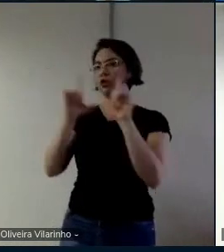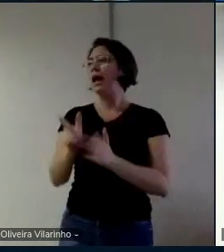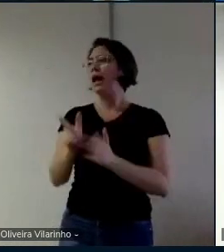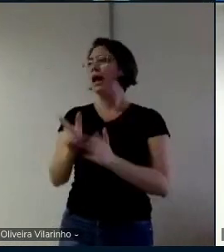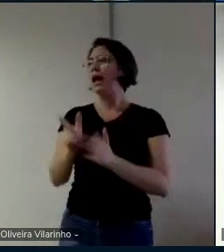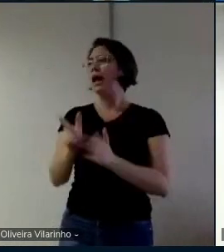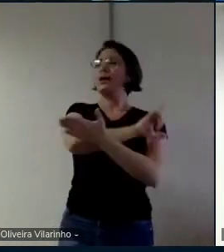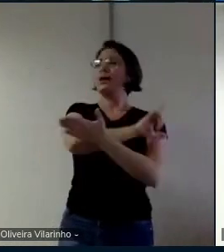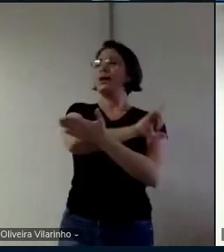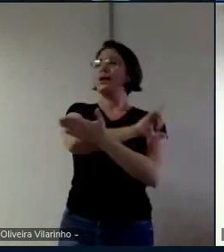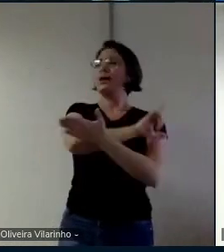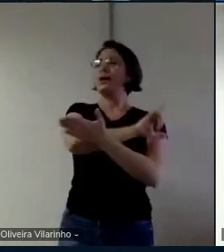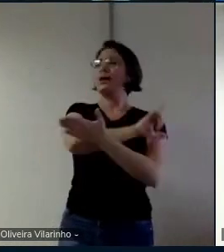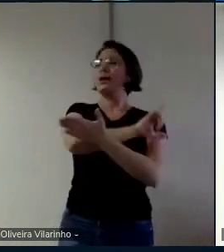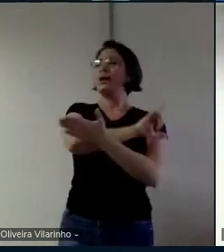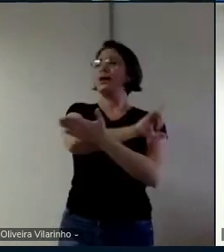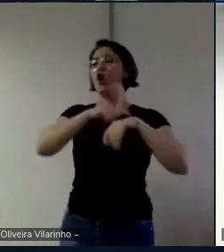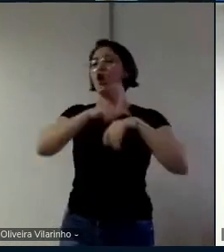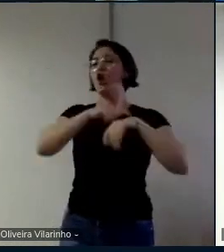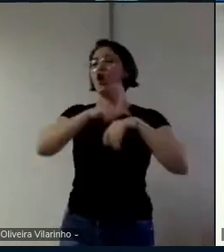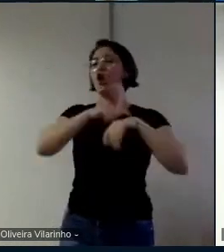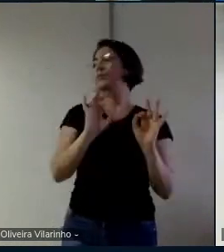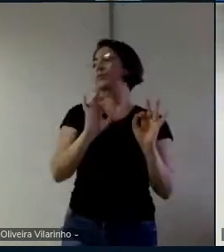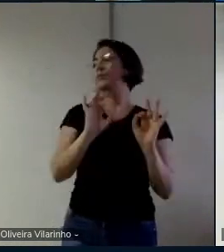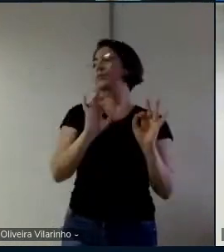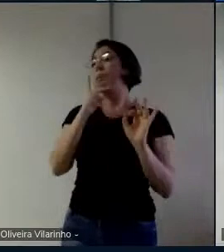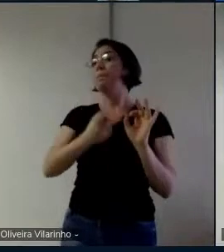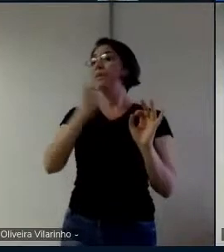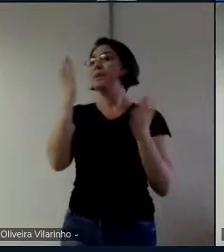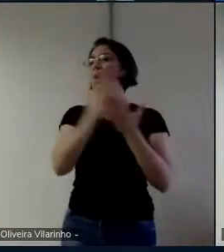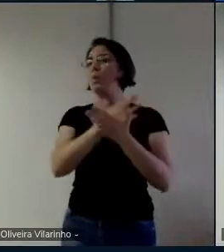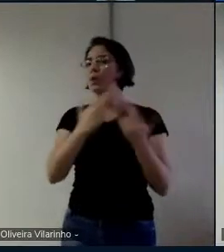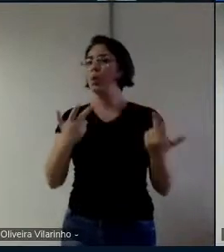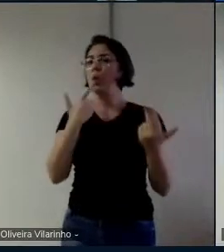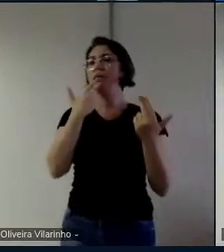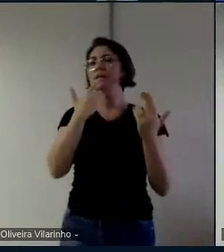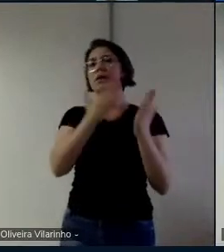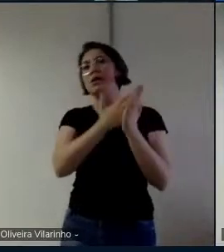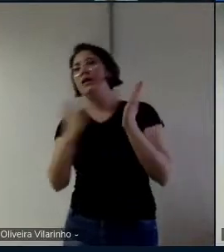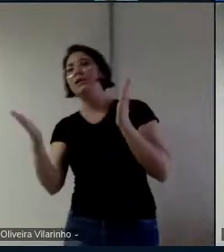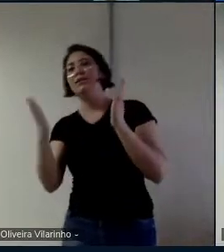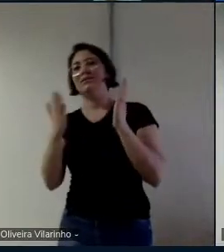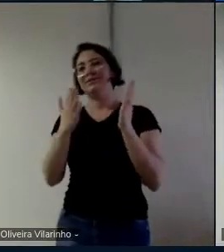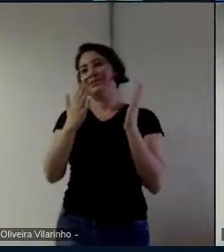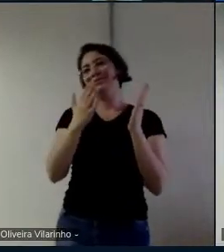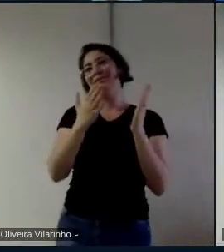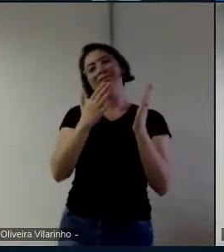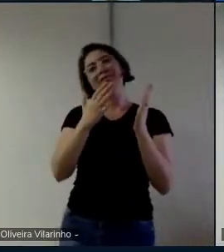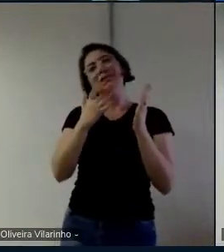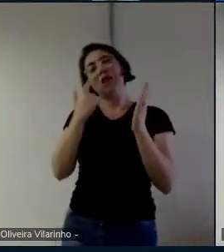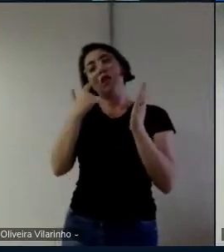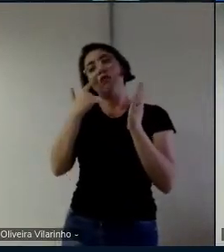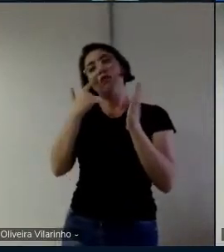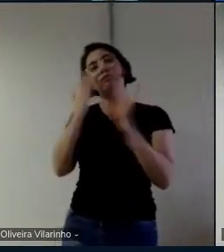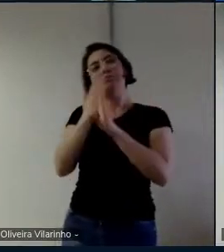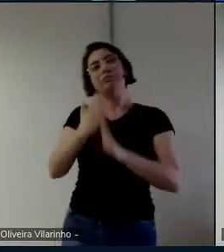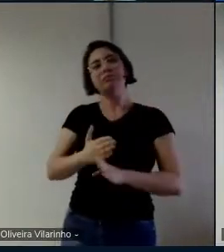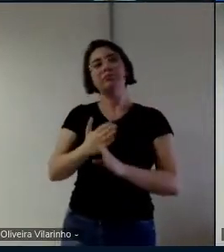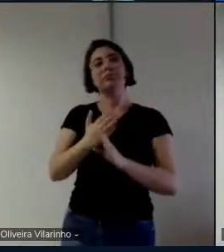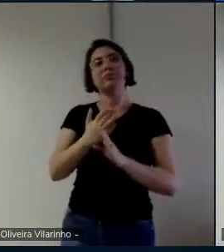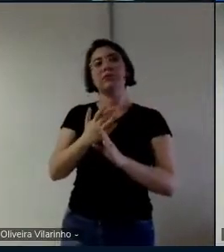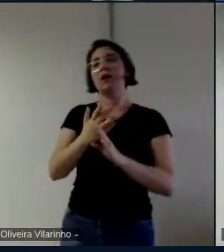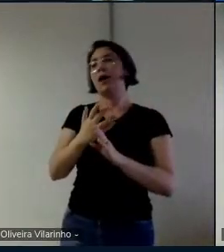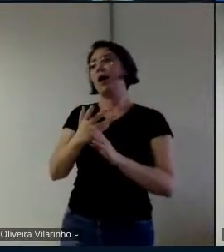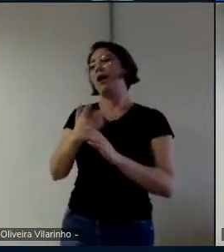na hora de você fazer o trabalho eu vi que alguma coisa escapou e ai você me diga se eu estou certa ou